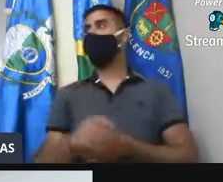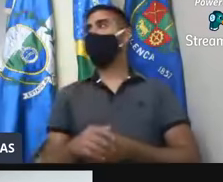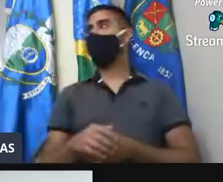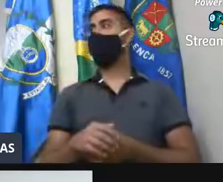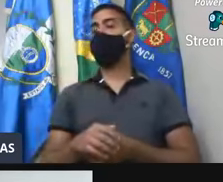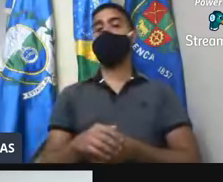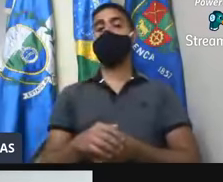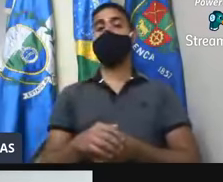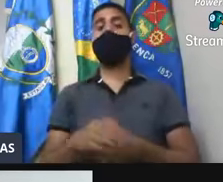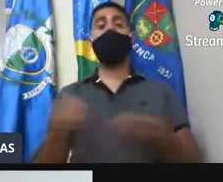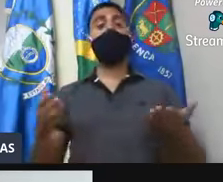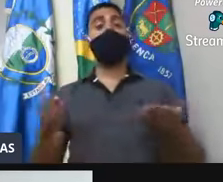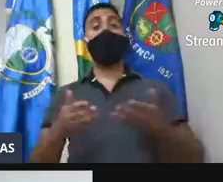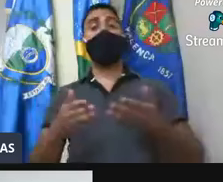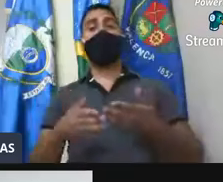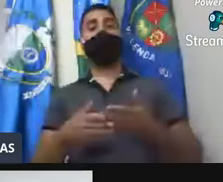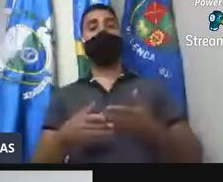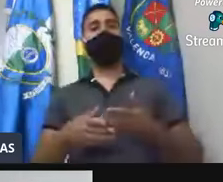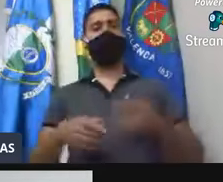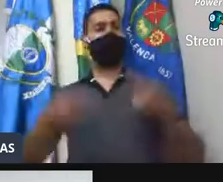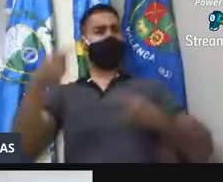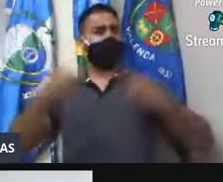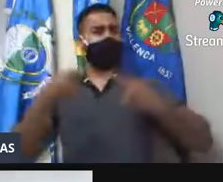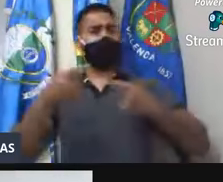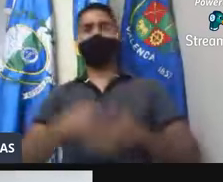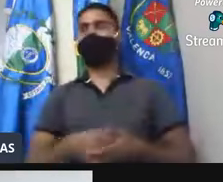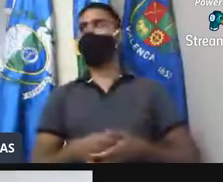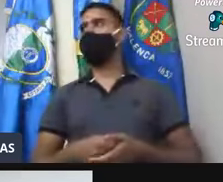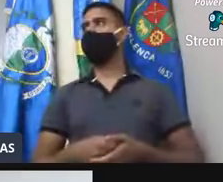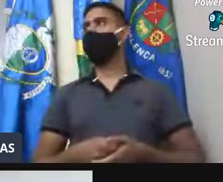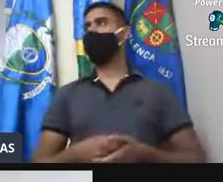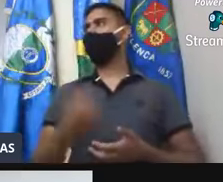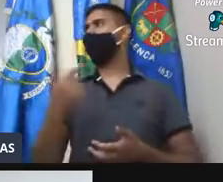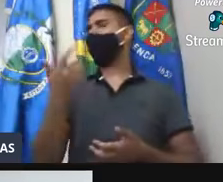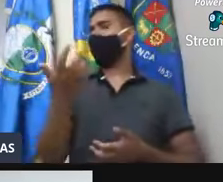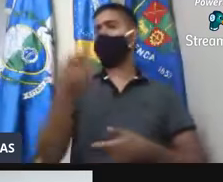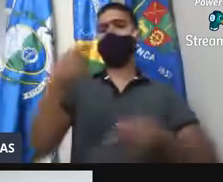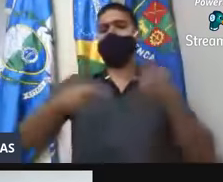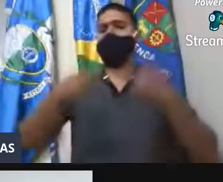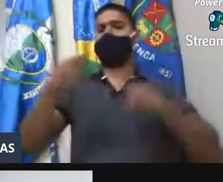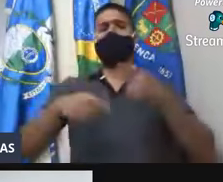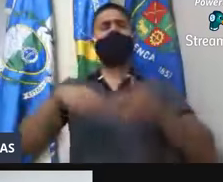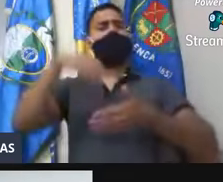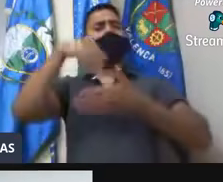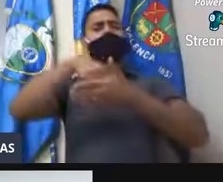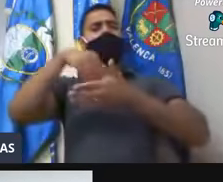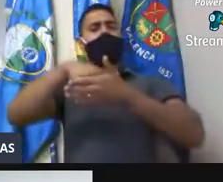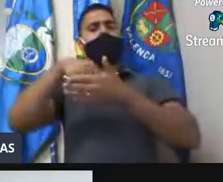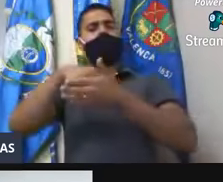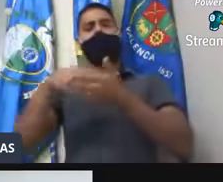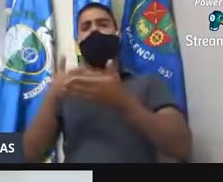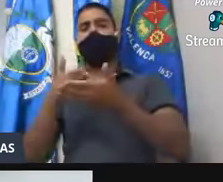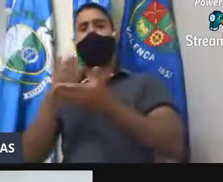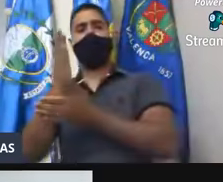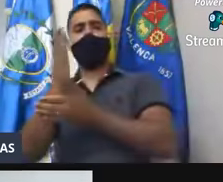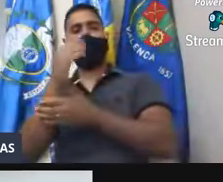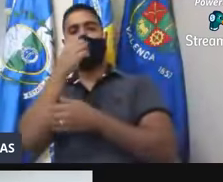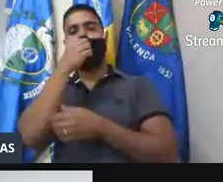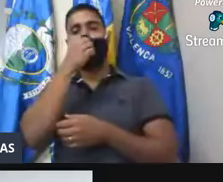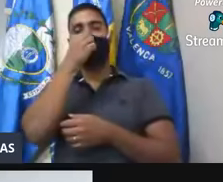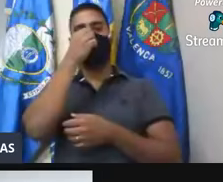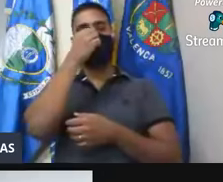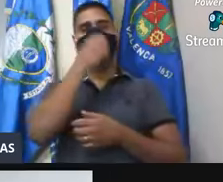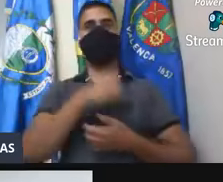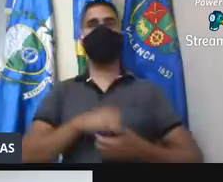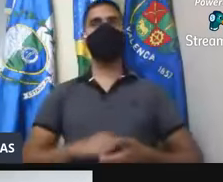178 do vereador Fábio Antônio Pedro Jorge, enquanto em discussão, não tendo quem queira discutir, é em votação. Aprovado.